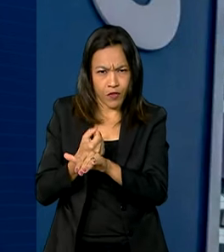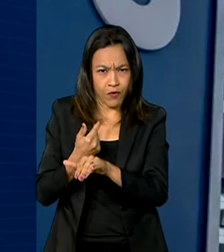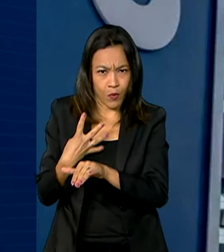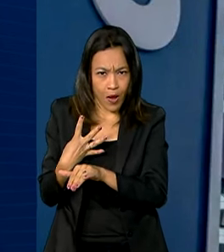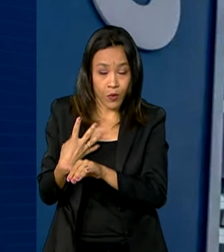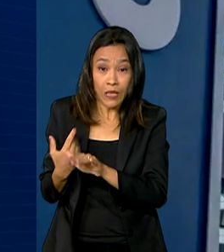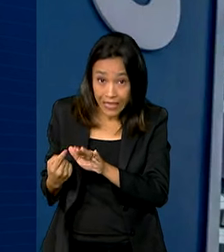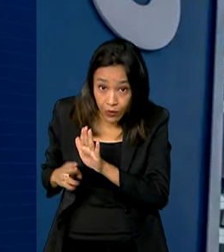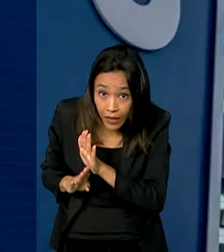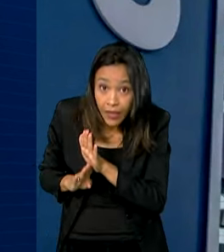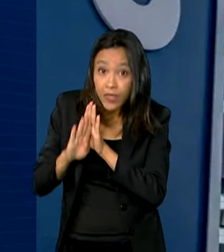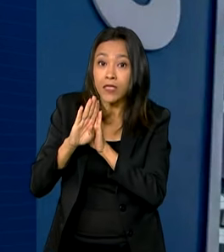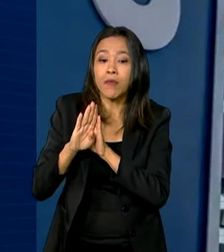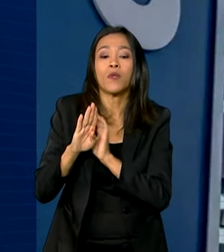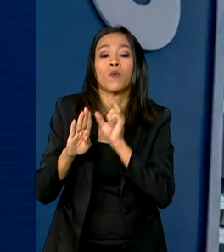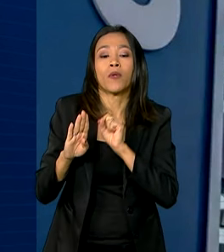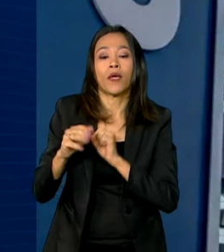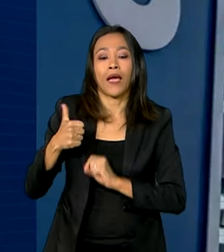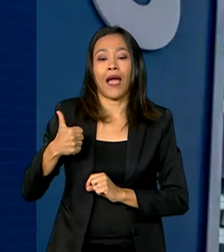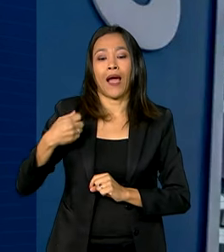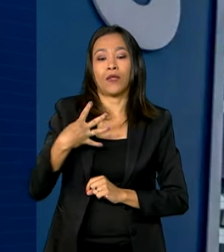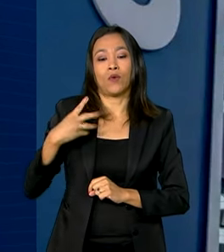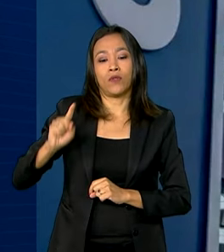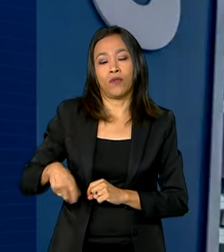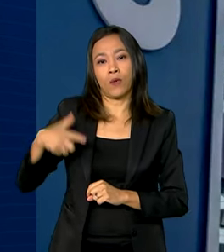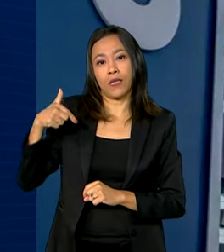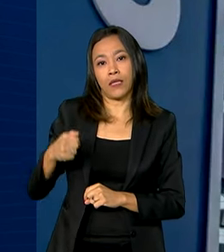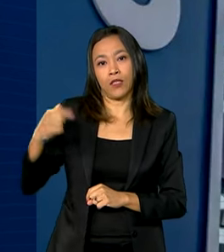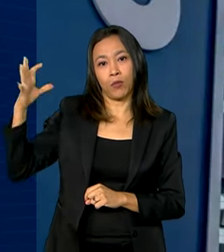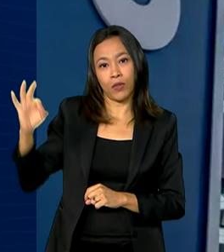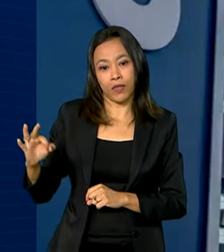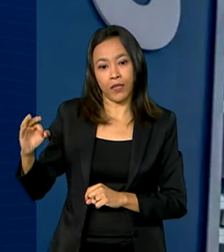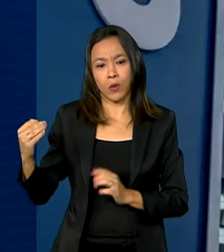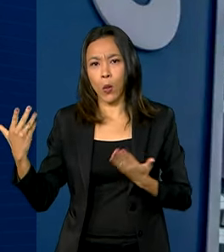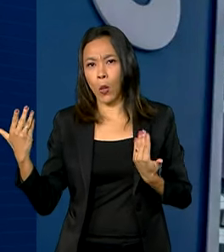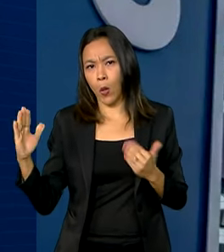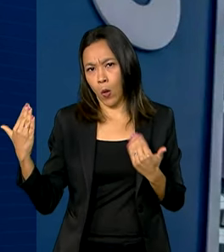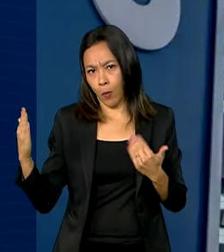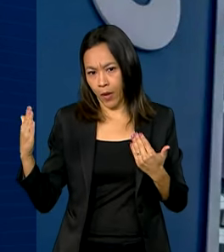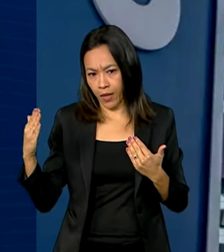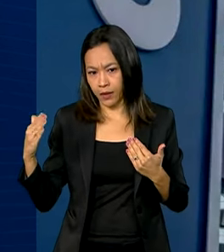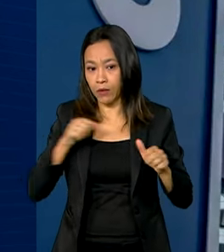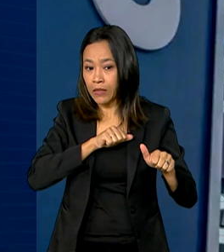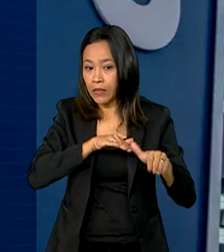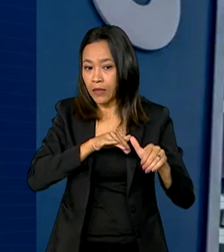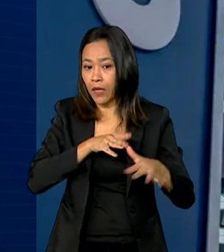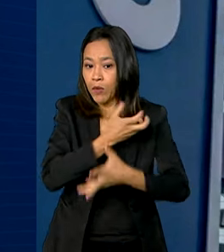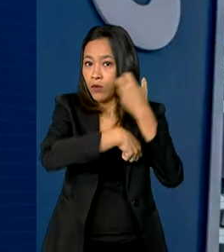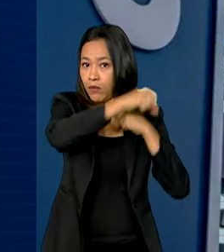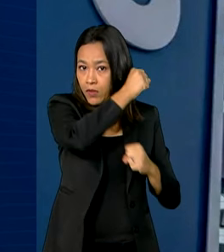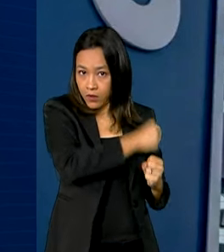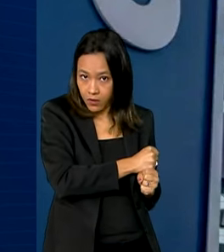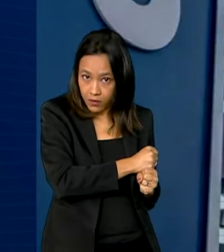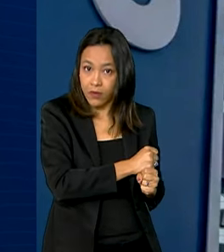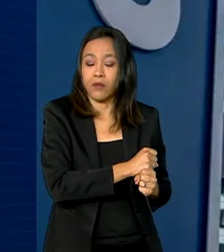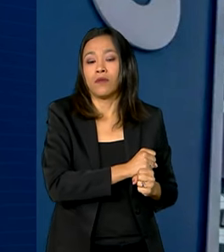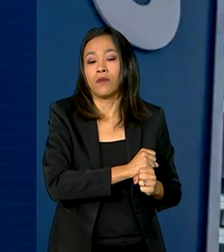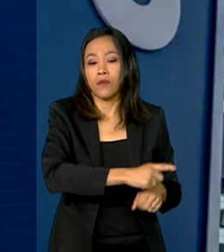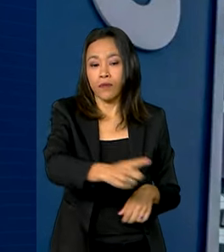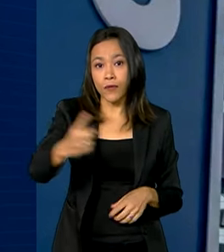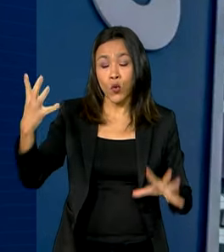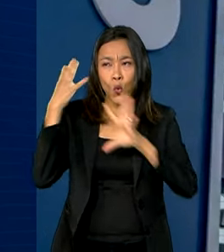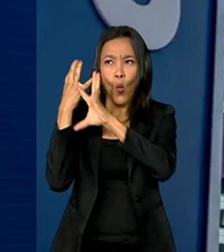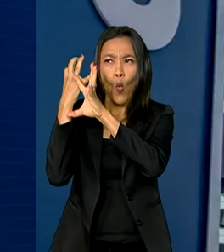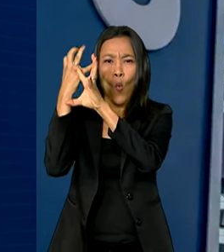crescimento de 14,7% em comparação a setembro do ano passado. No